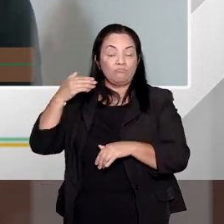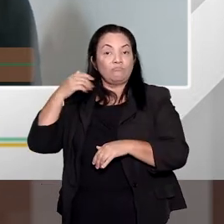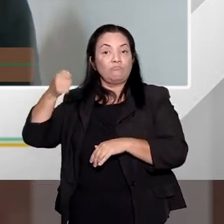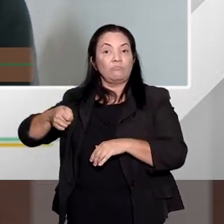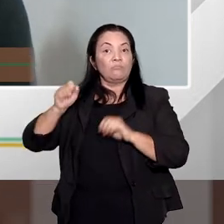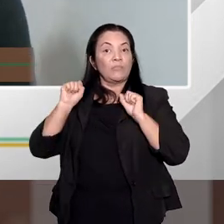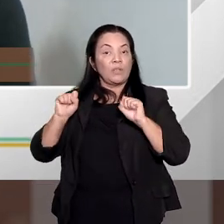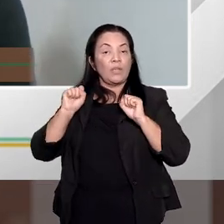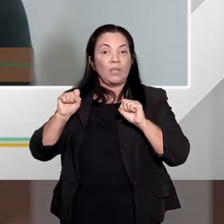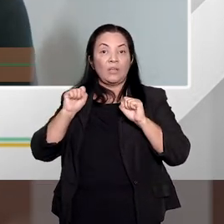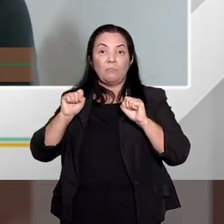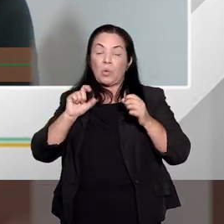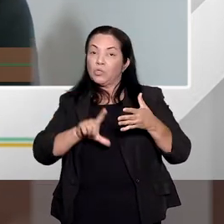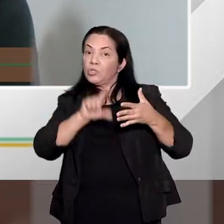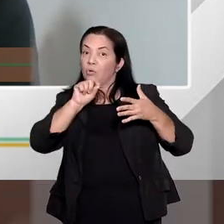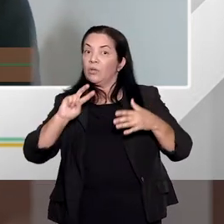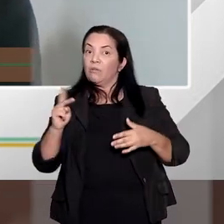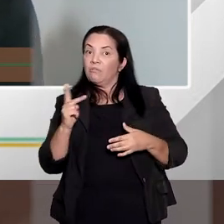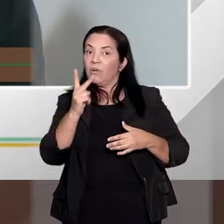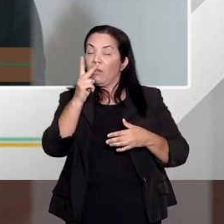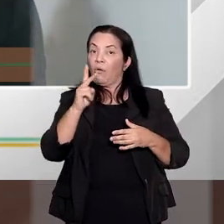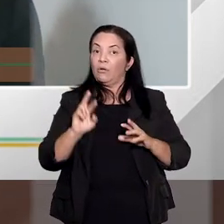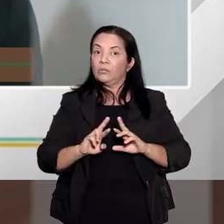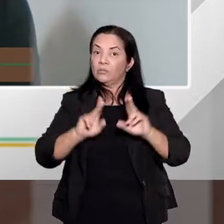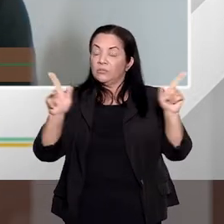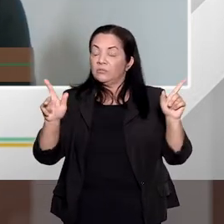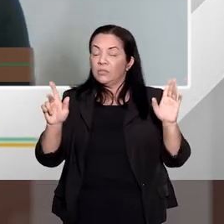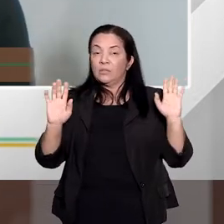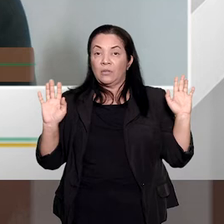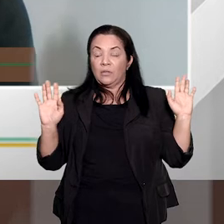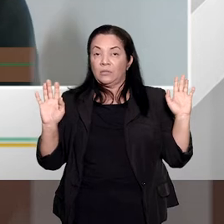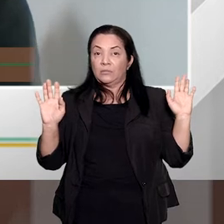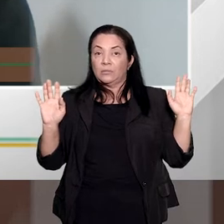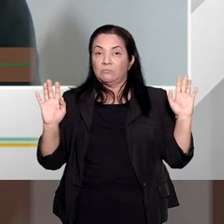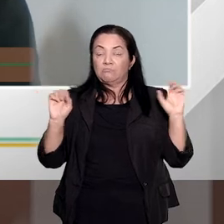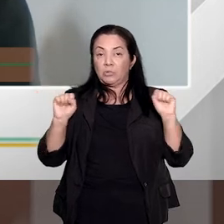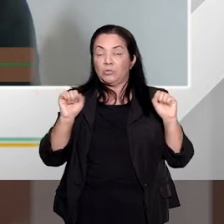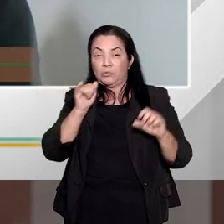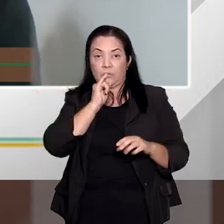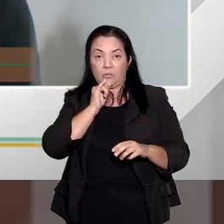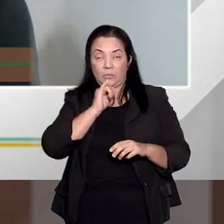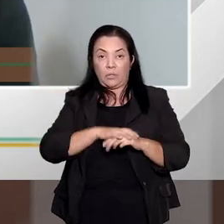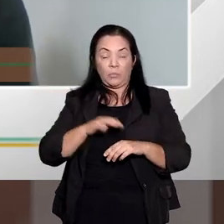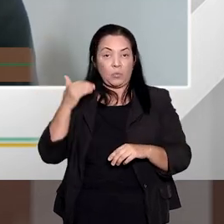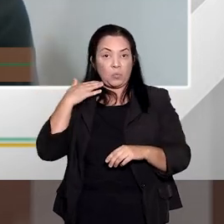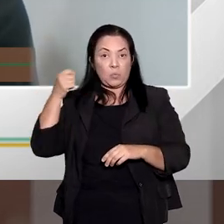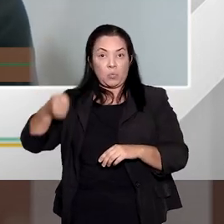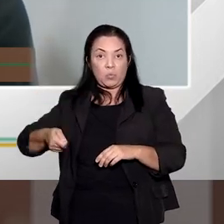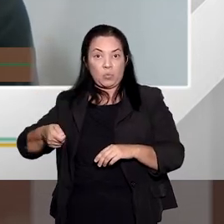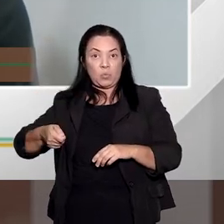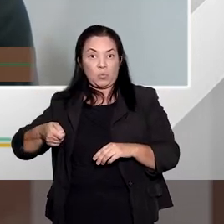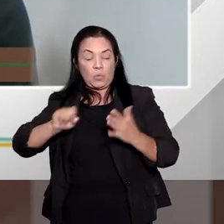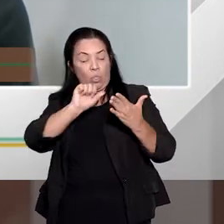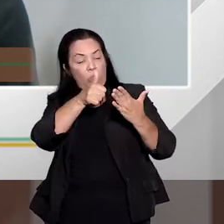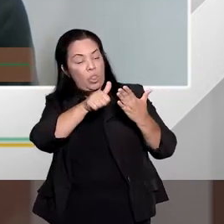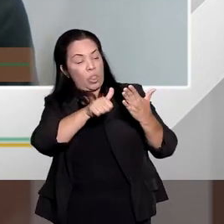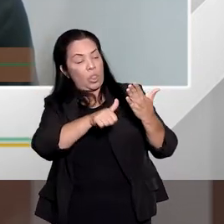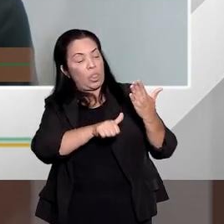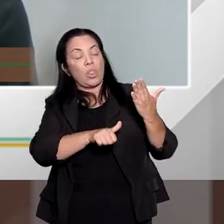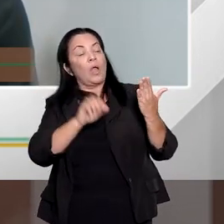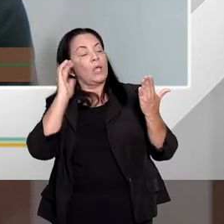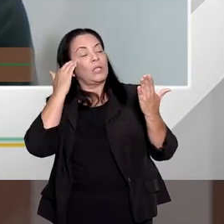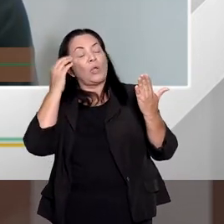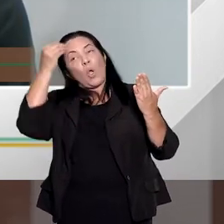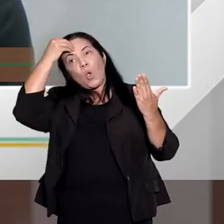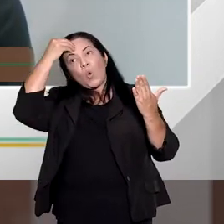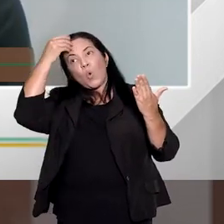valores diferentes para as circunstâncias do artigo 59 diferentes, então, por exemplo, ele entenda lá que a